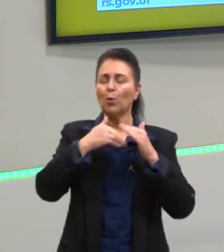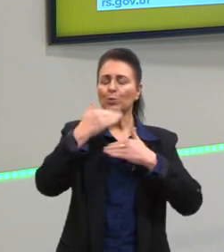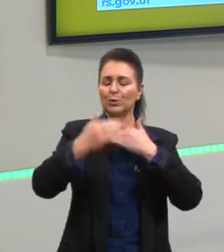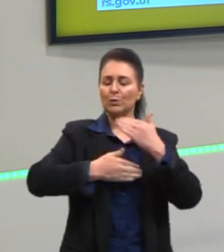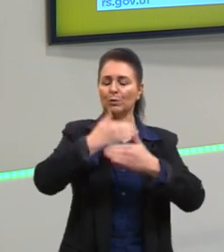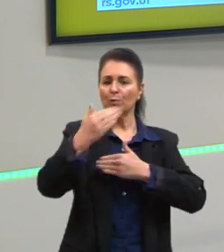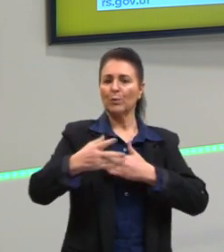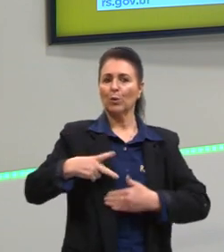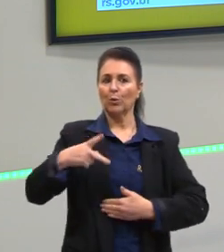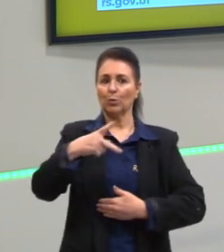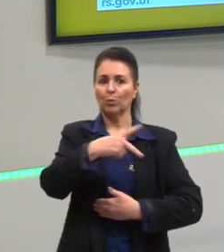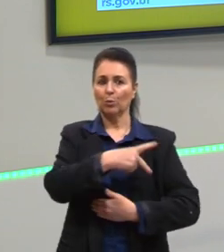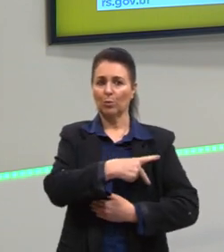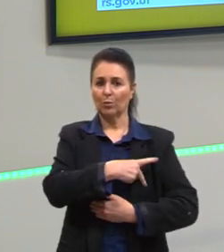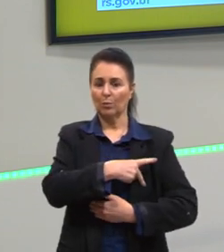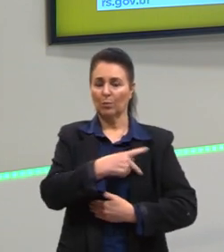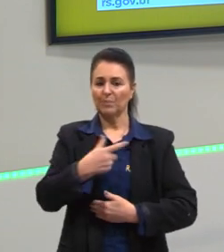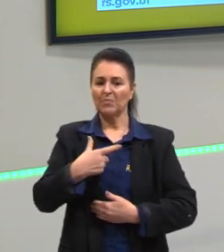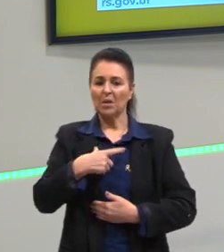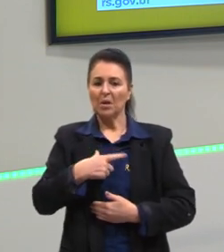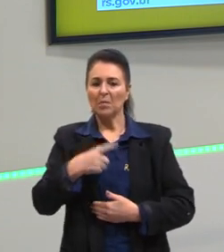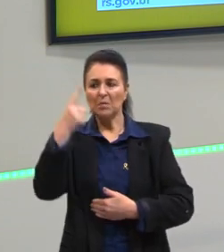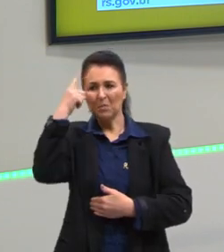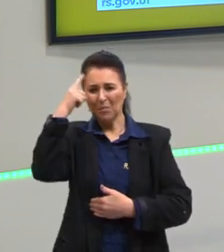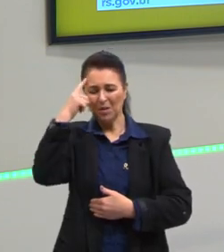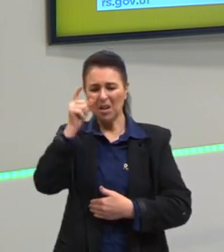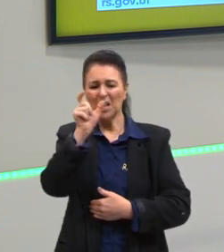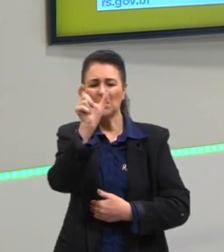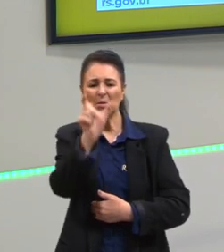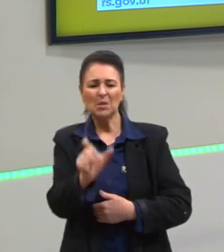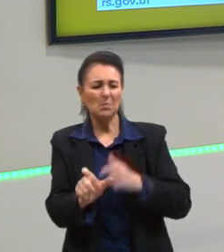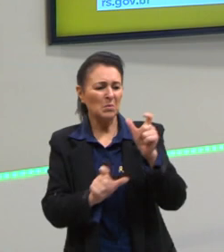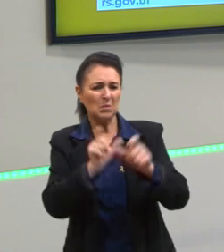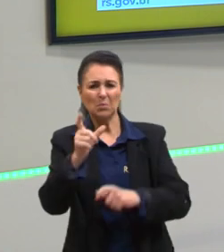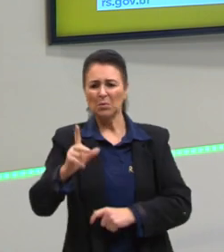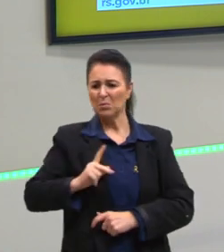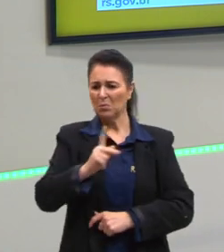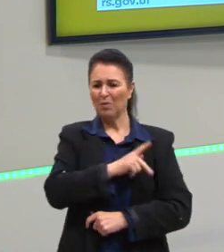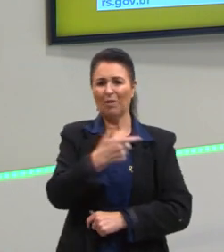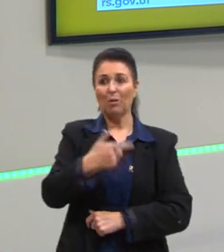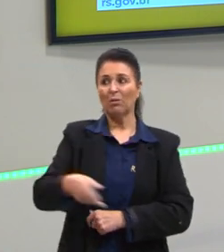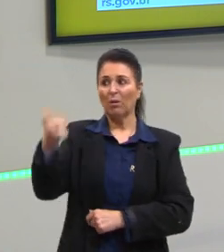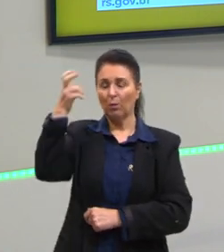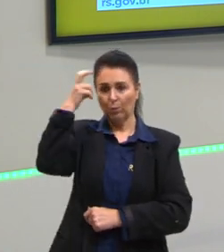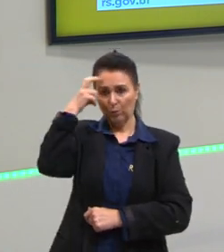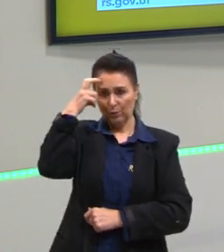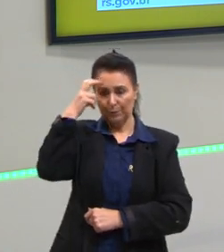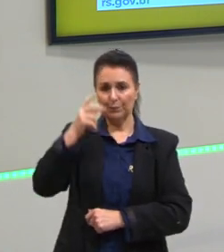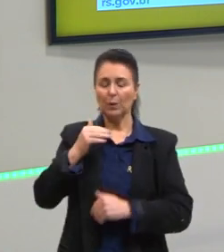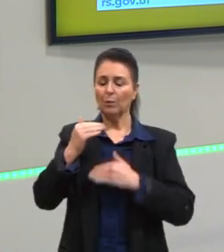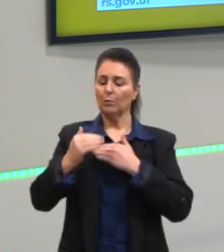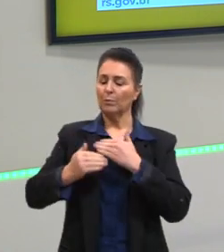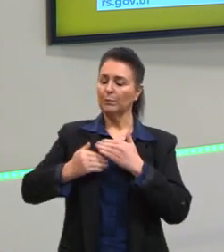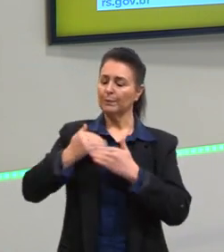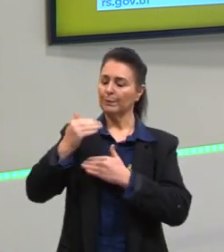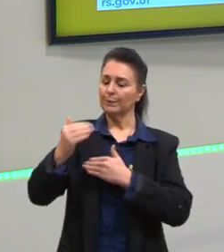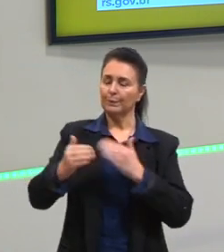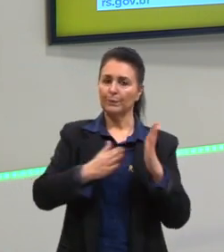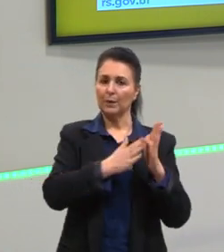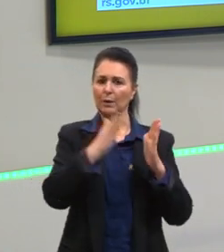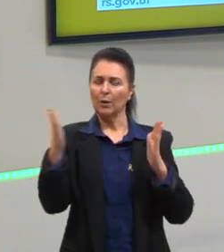como levando-se em conta que esse povo não tem cultura, não tem conhecimento. Com o passar do tempo, aí vão surgir outras